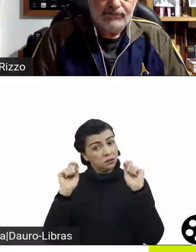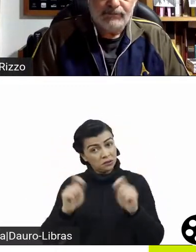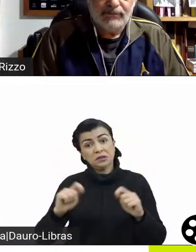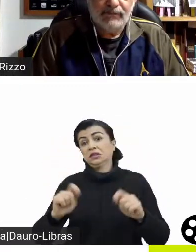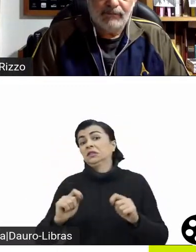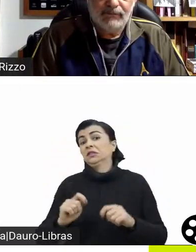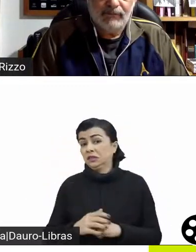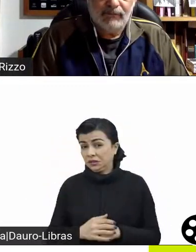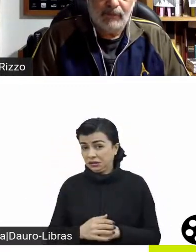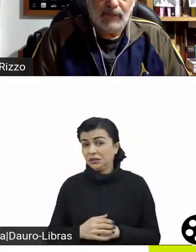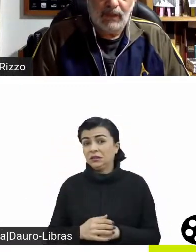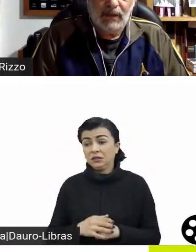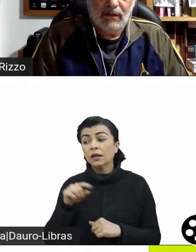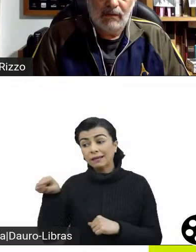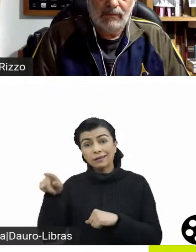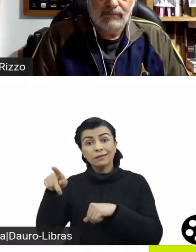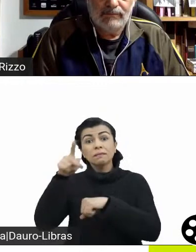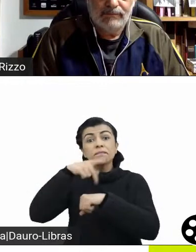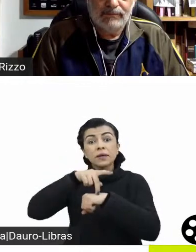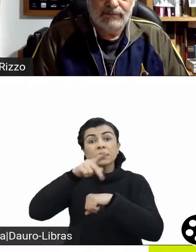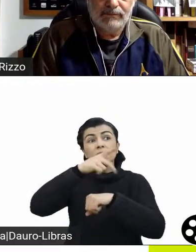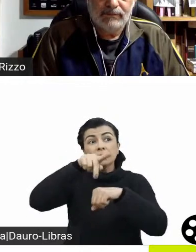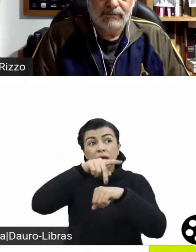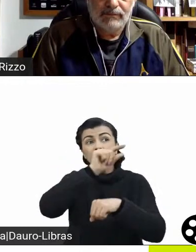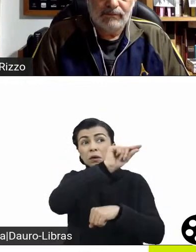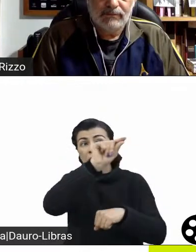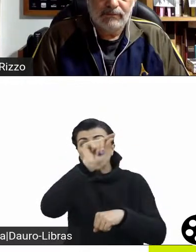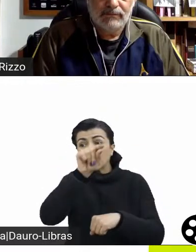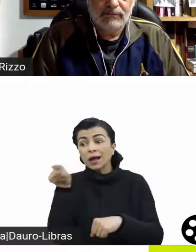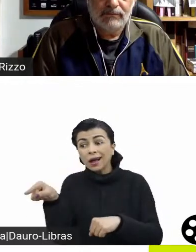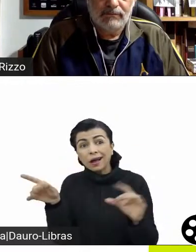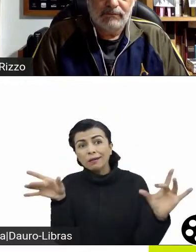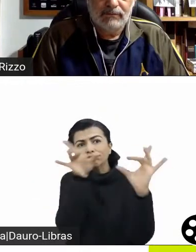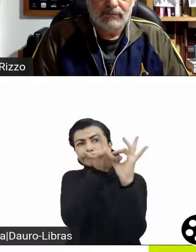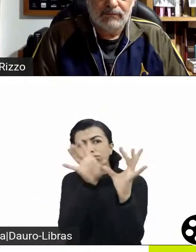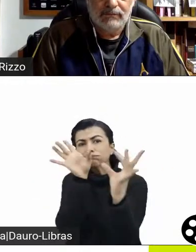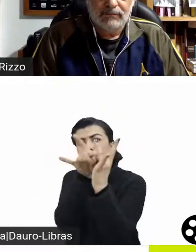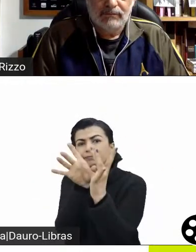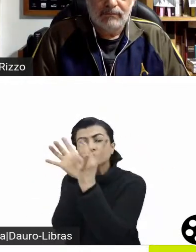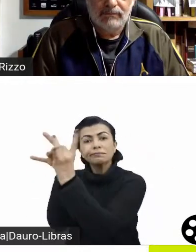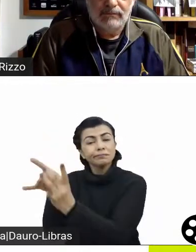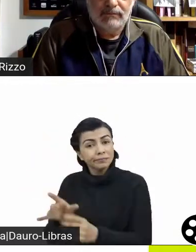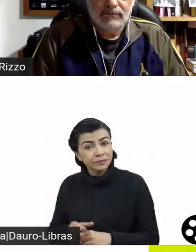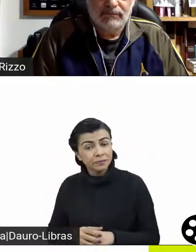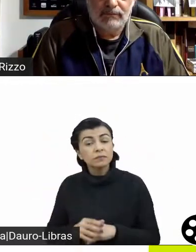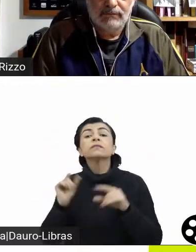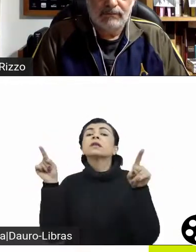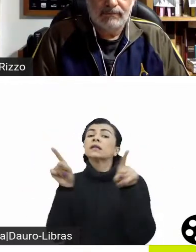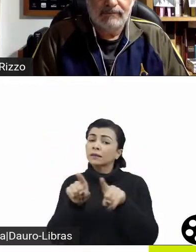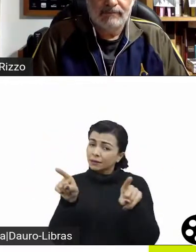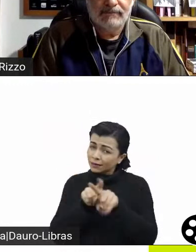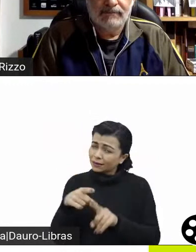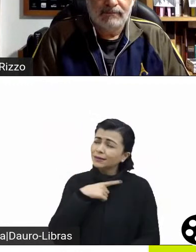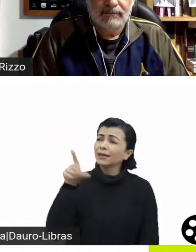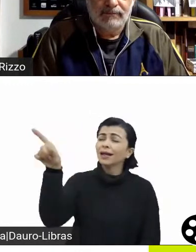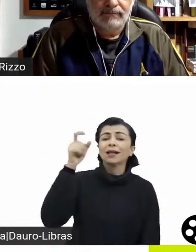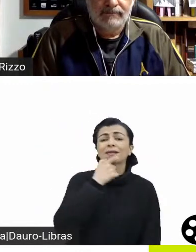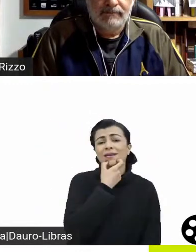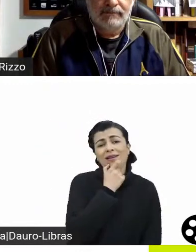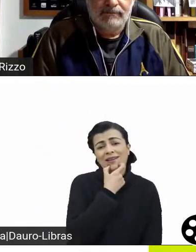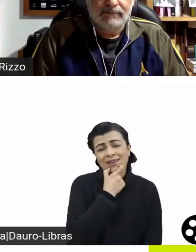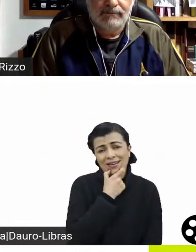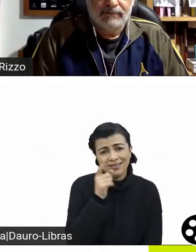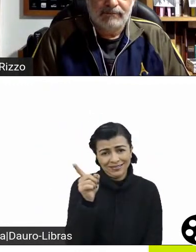internacionais, algo que aconteceu também de certa forma com a Grã-Bretanha. A Grã-Bretanha também tinha uma natureza de filmes na década de 40,